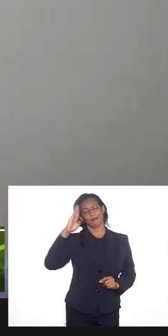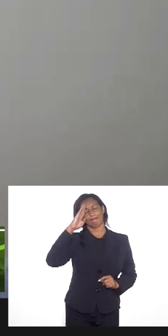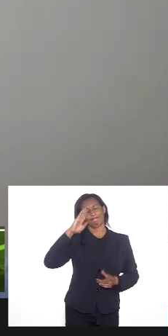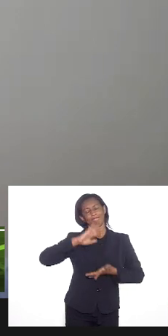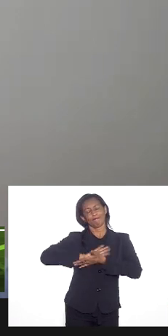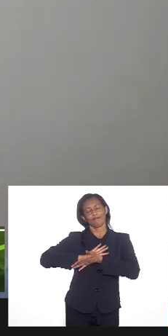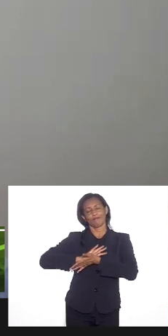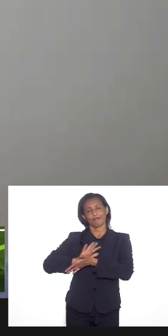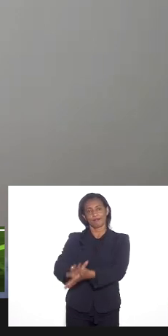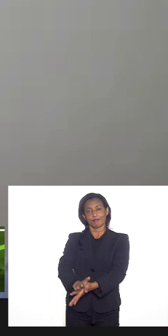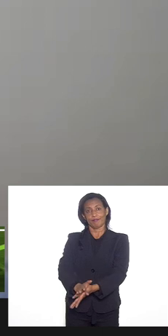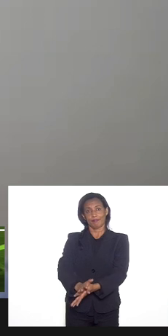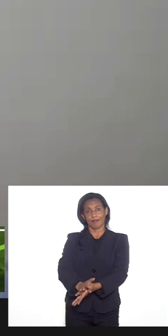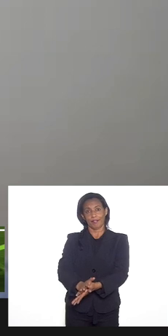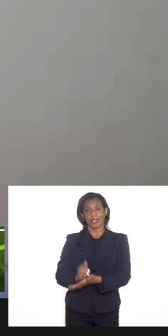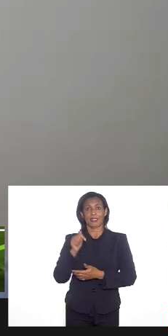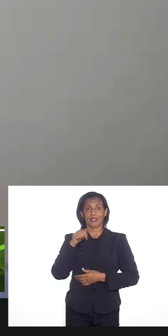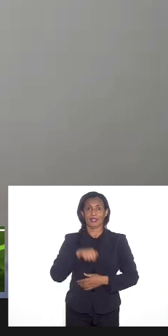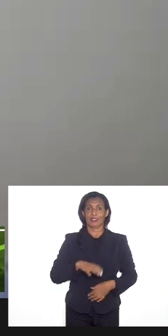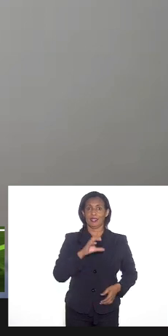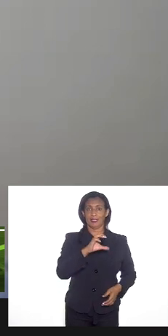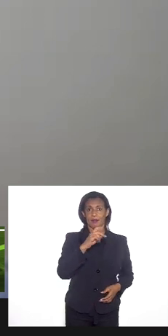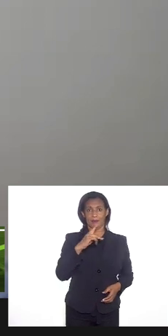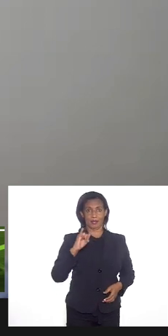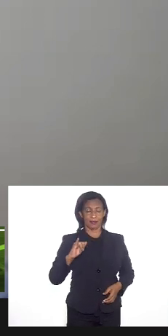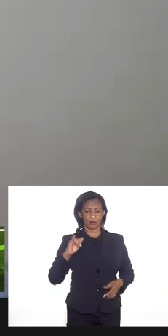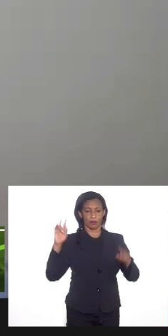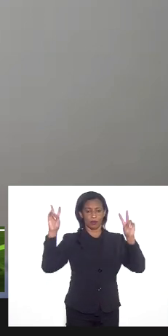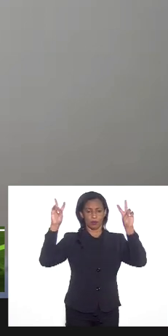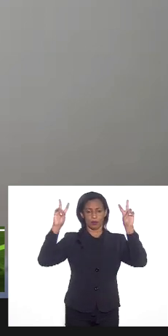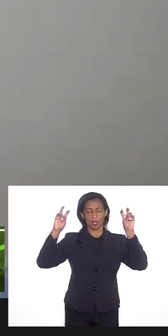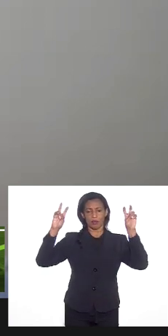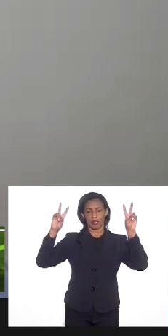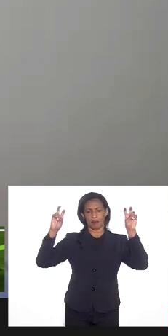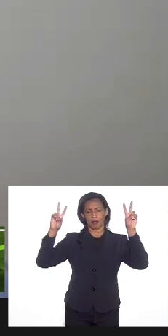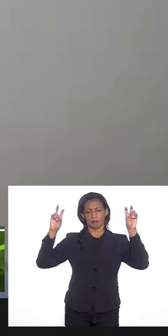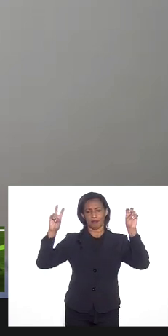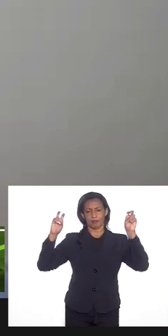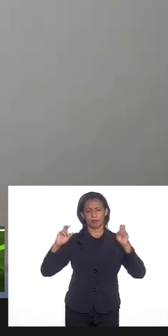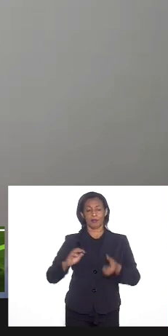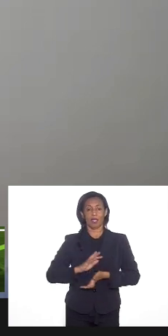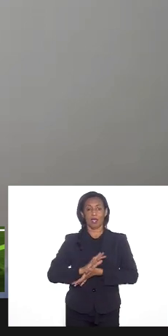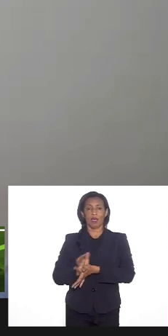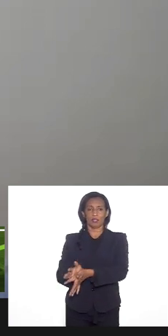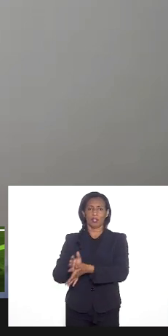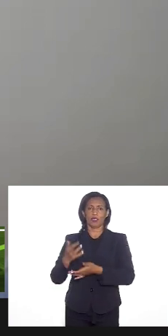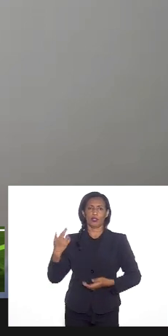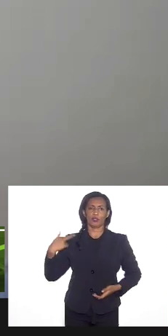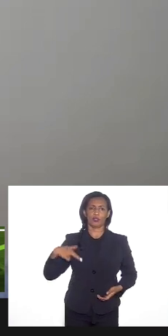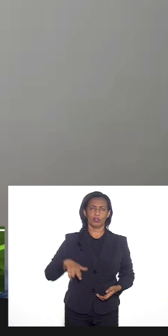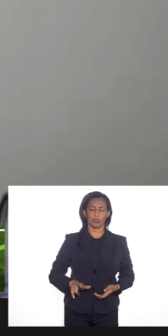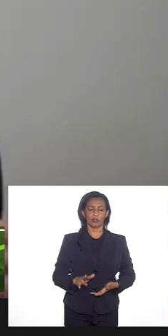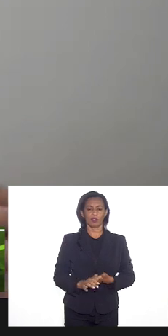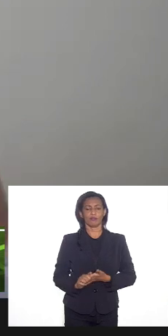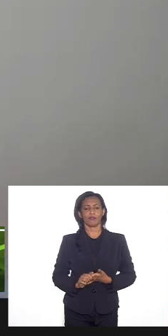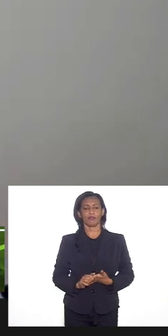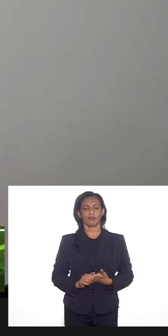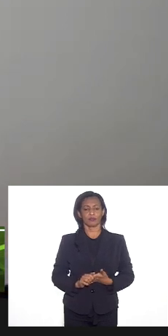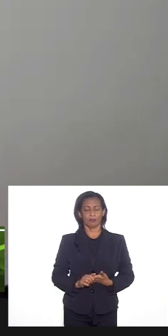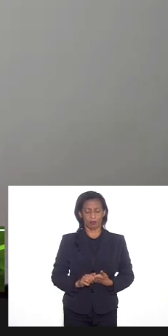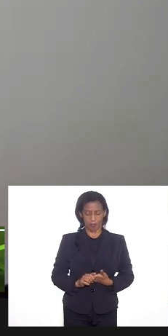que nesta CPI nós estamos tratando do tema na vertente do racismo religioso eu quero